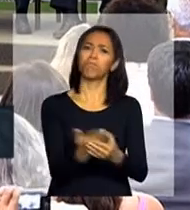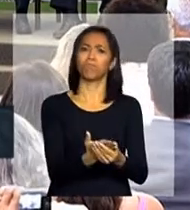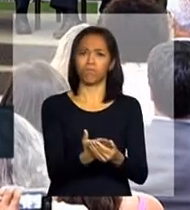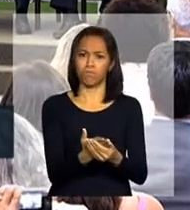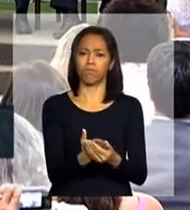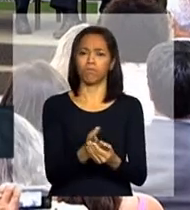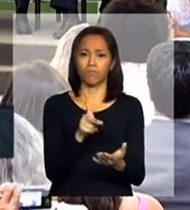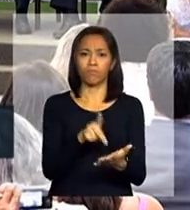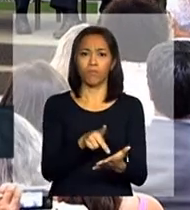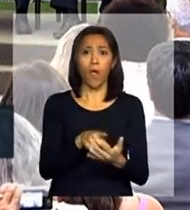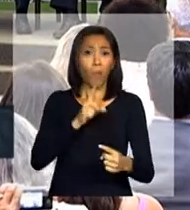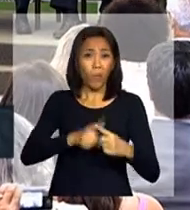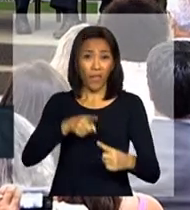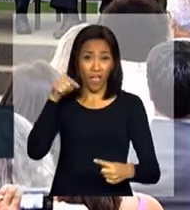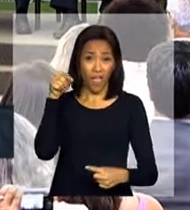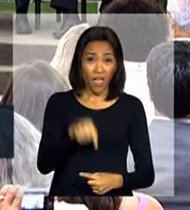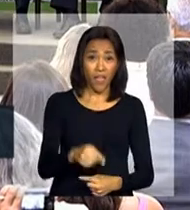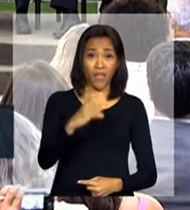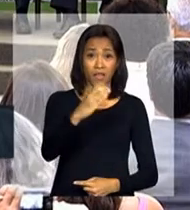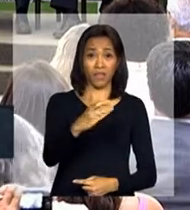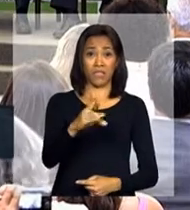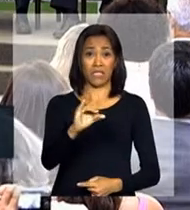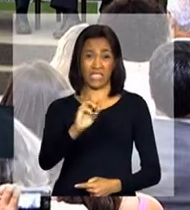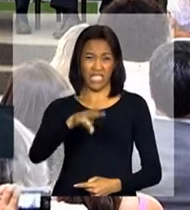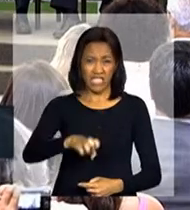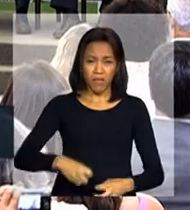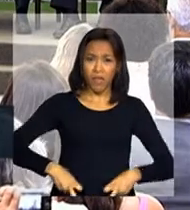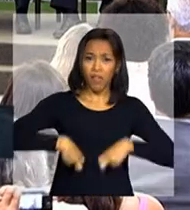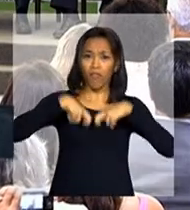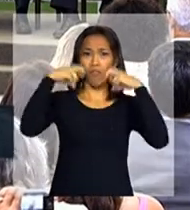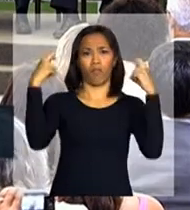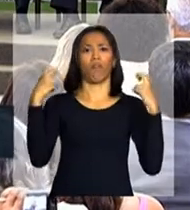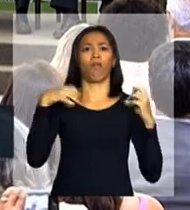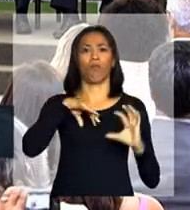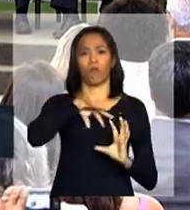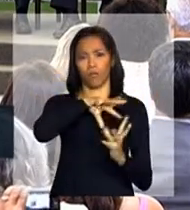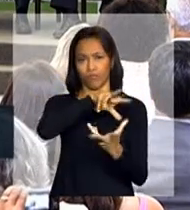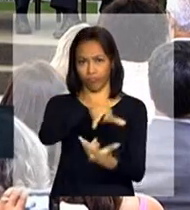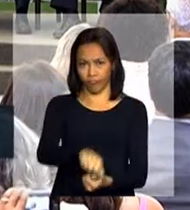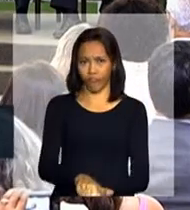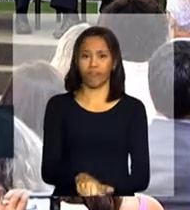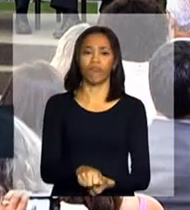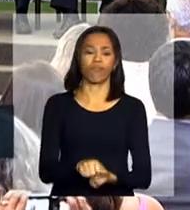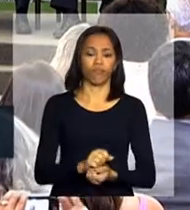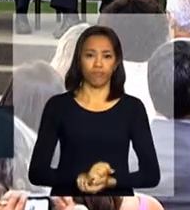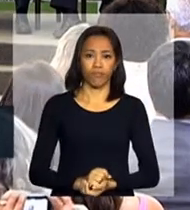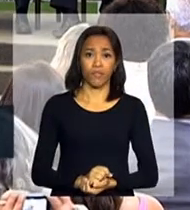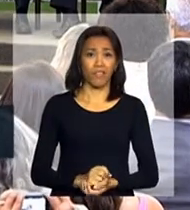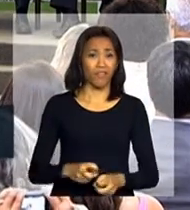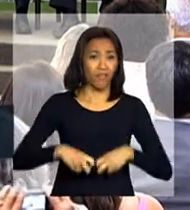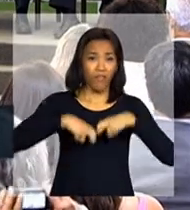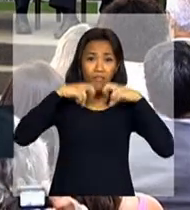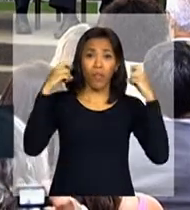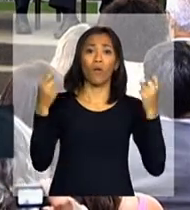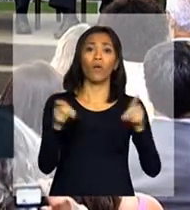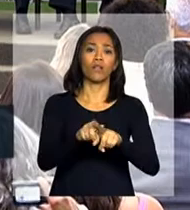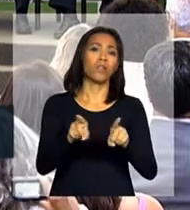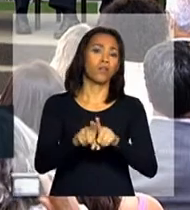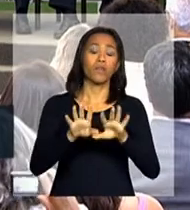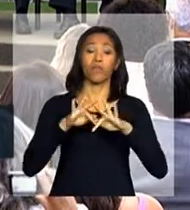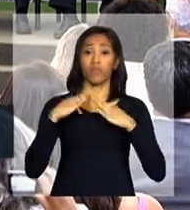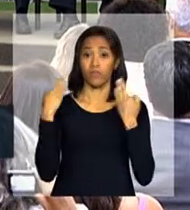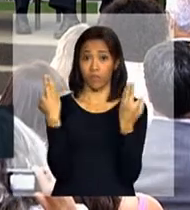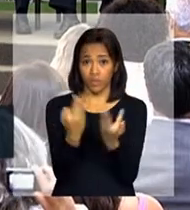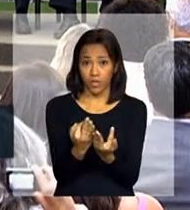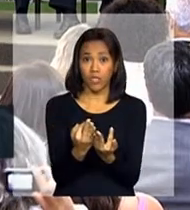esse crime envergonha a humanidade, esse crime envergonha as famílias, esse crime